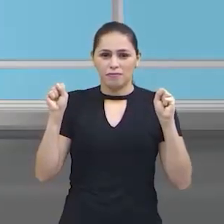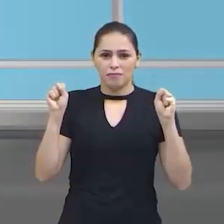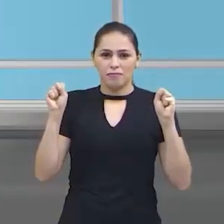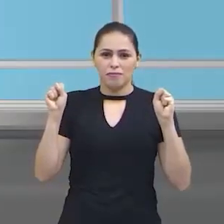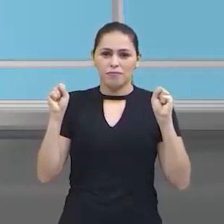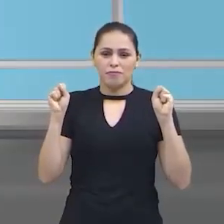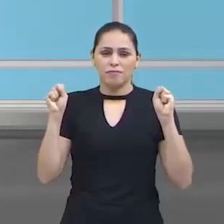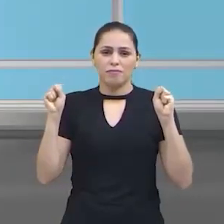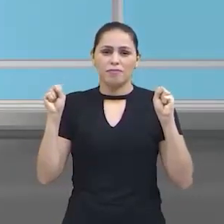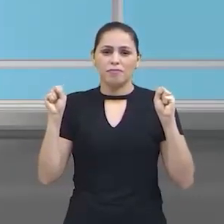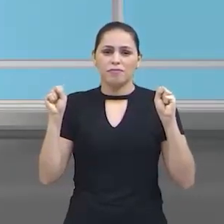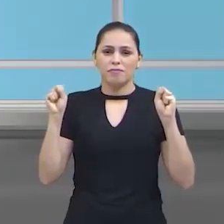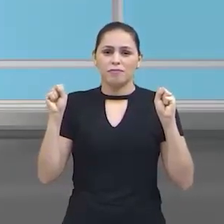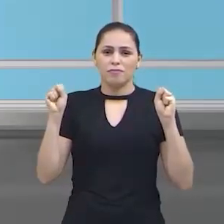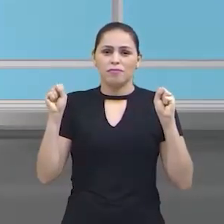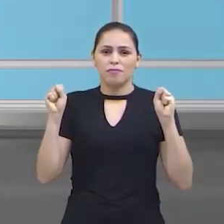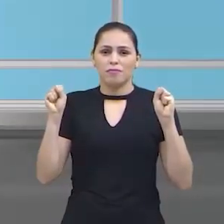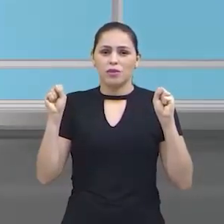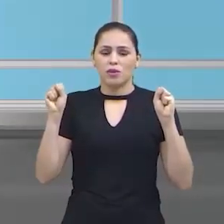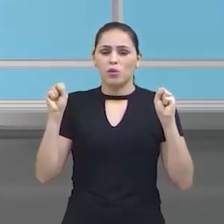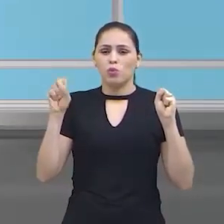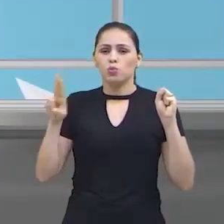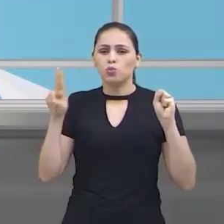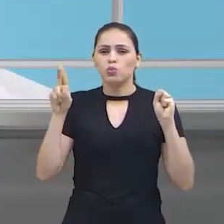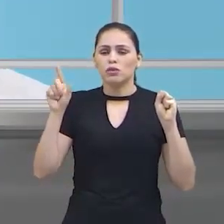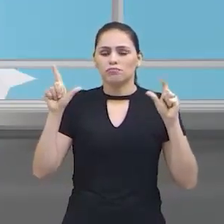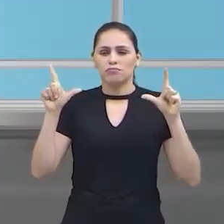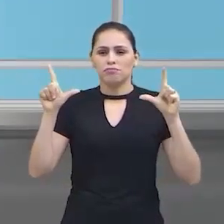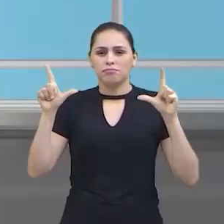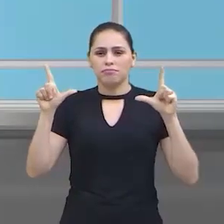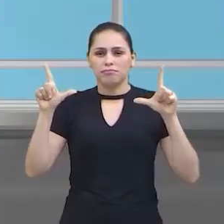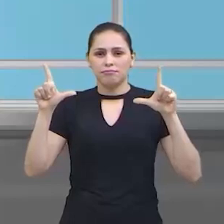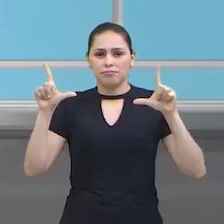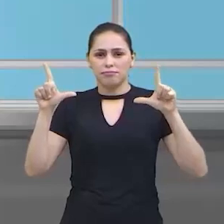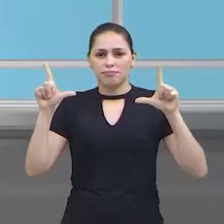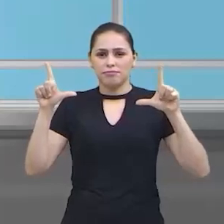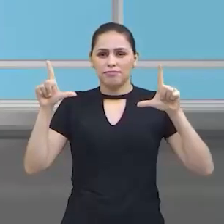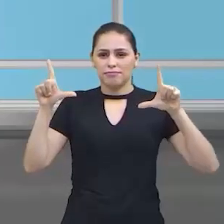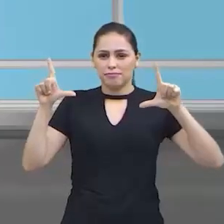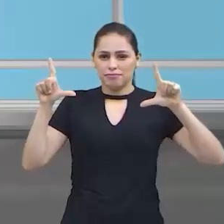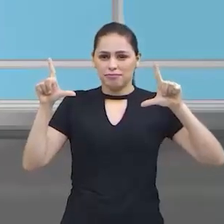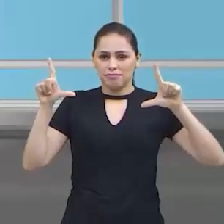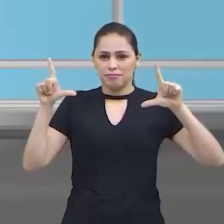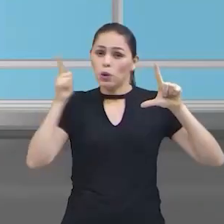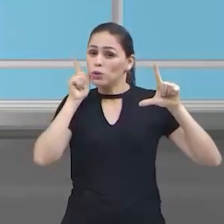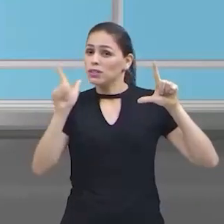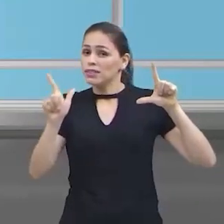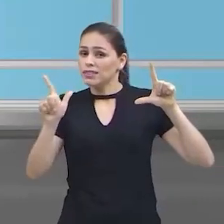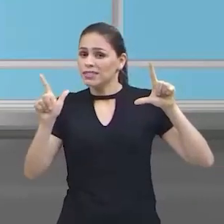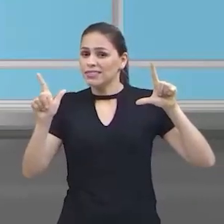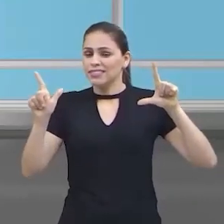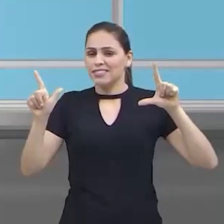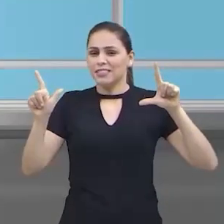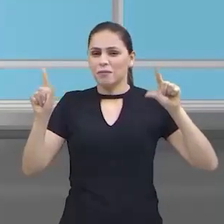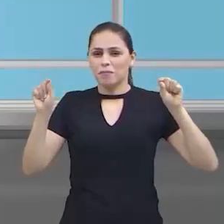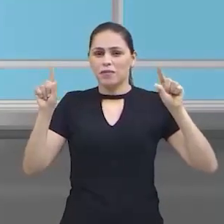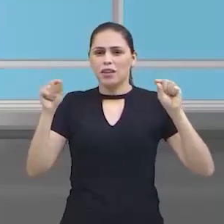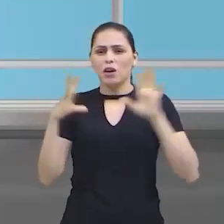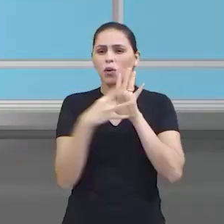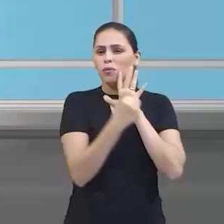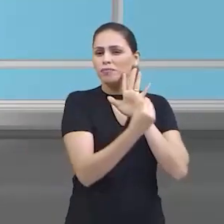E agora eu só vou levantar dois dedinhos da mão. Esse. E esse. Consegue? Vamos fazer assim, ó.